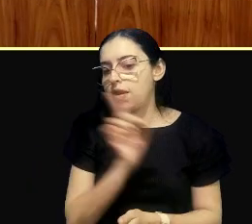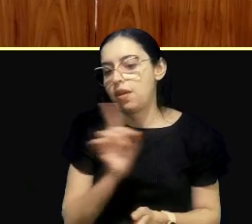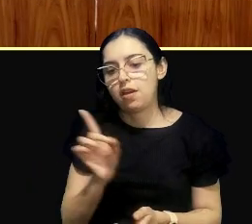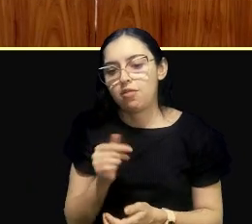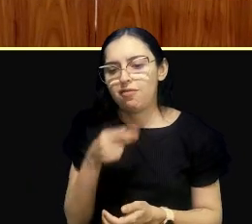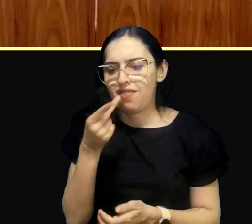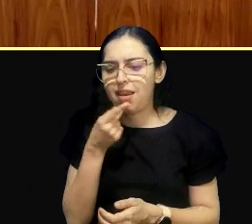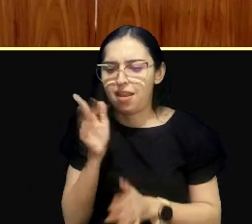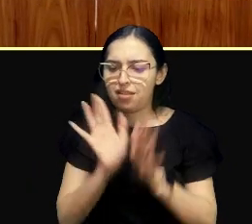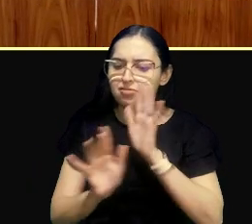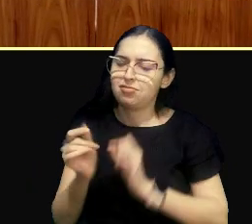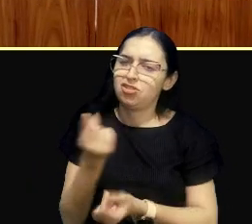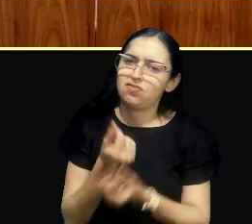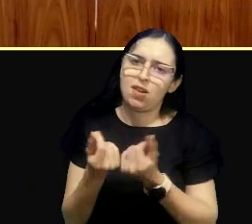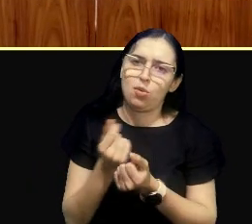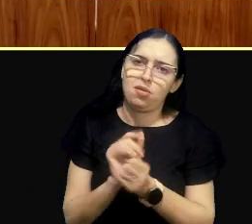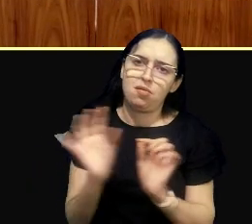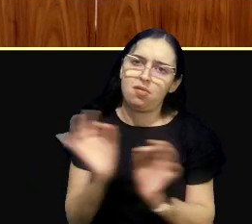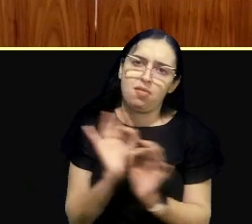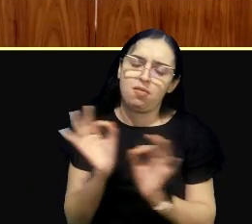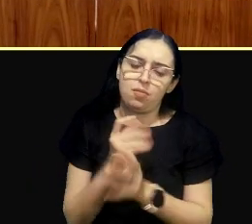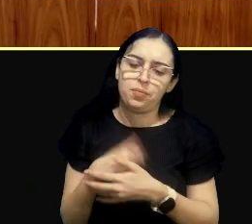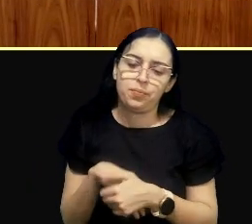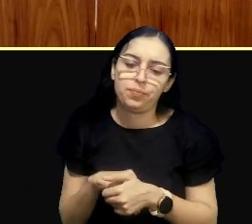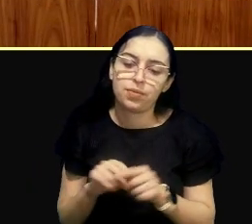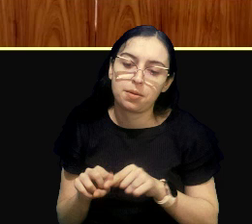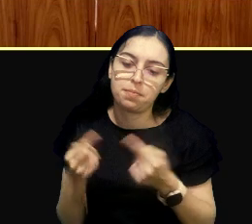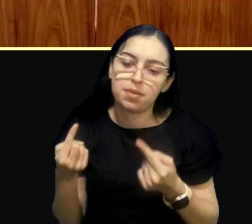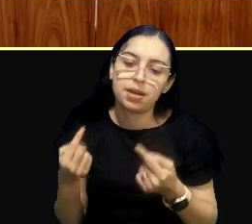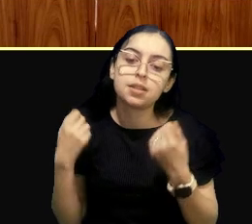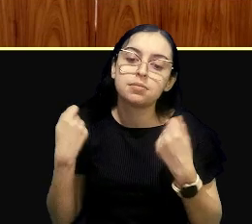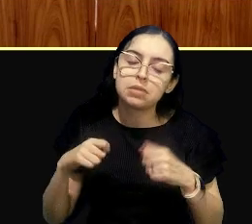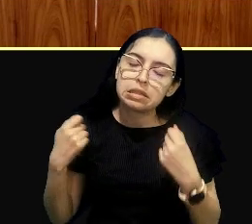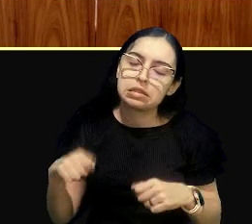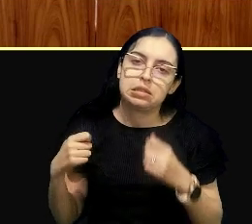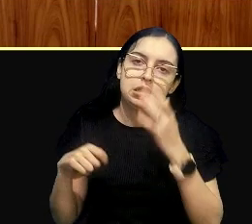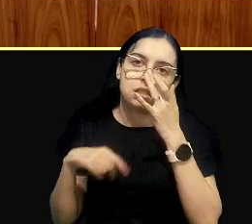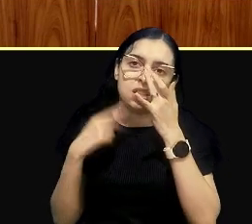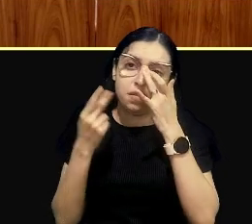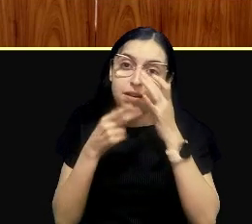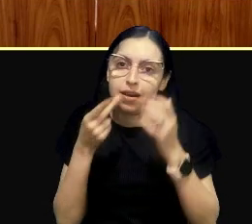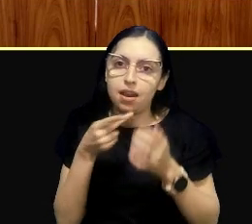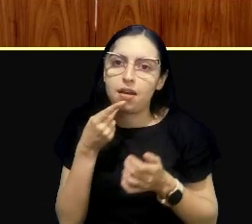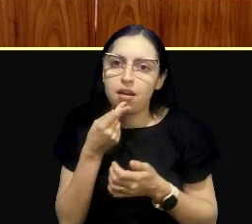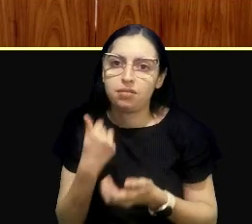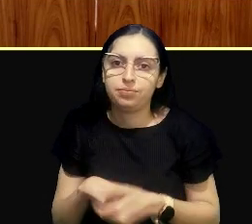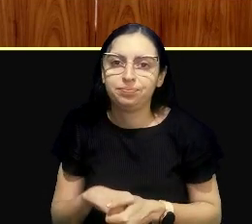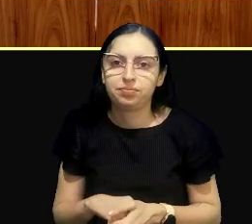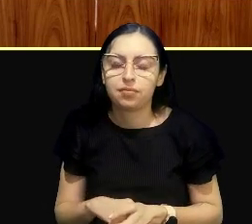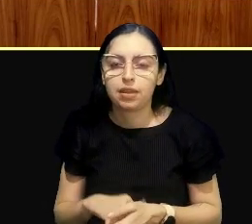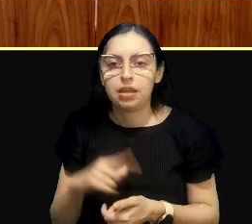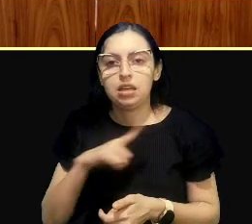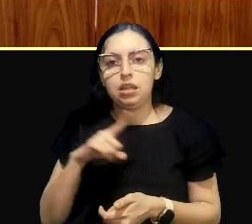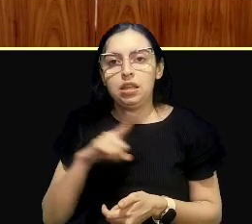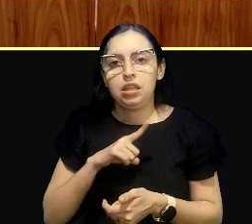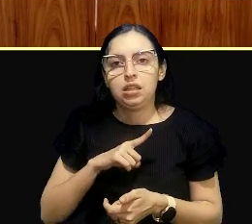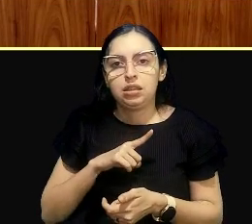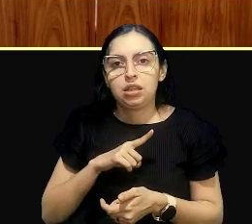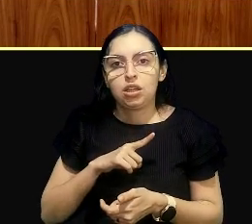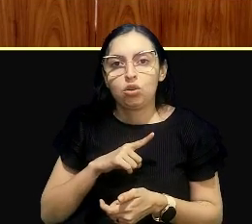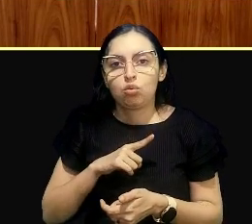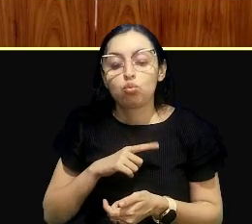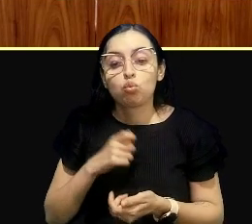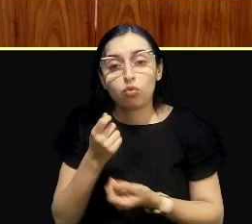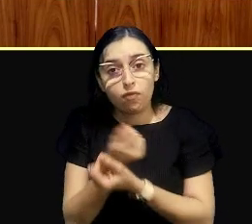vamos falar de dinheiro, mas a gente precisa falar, porque isso tem um